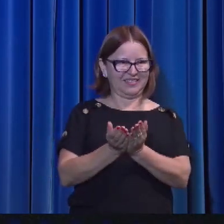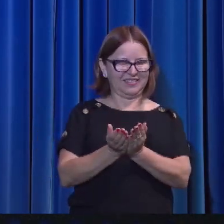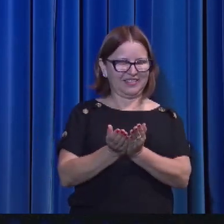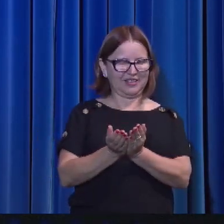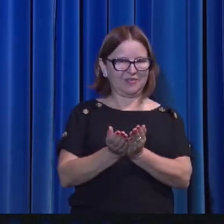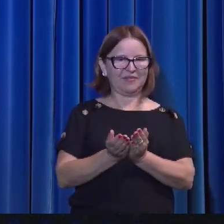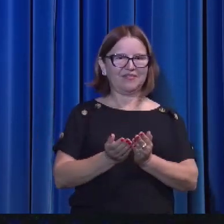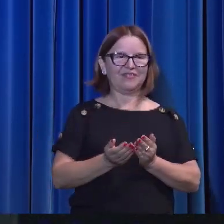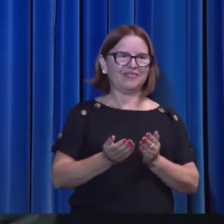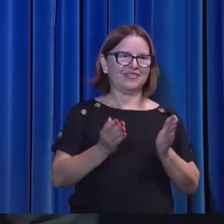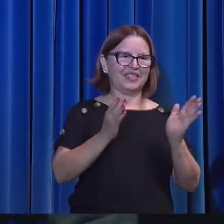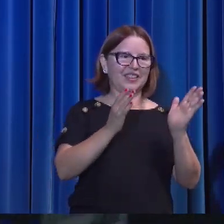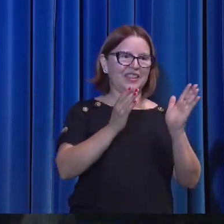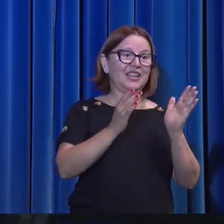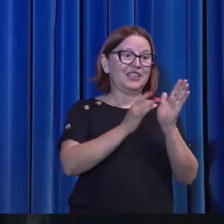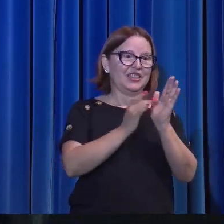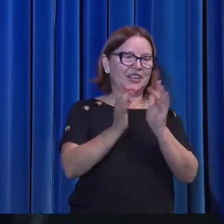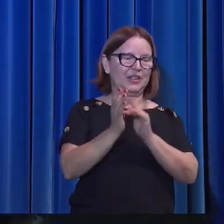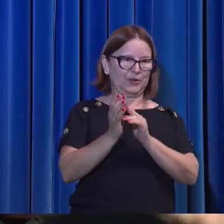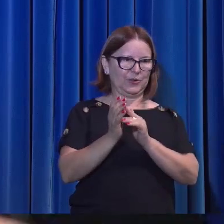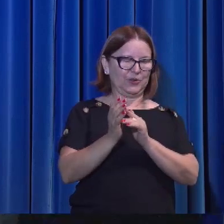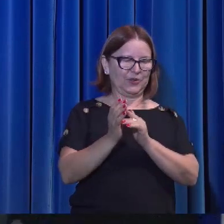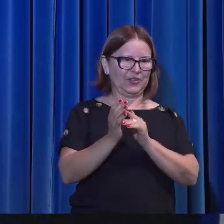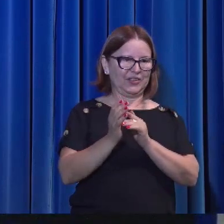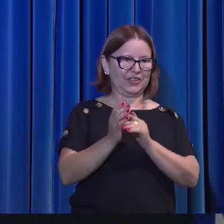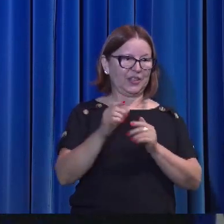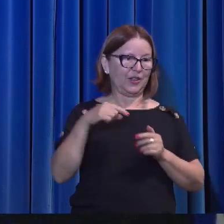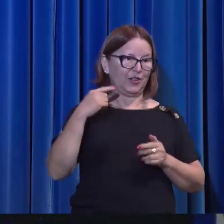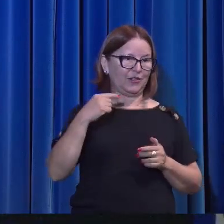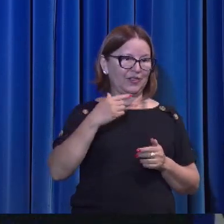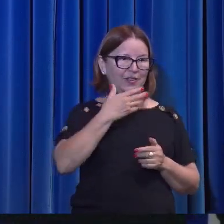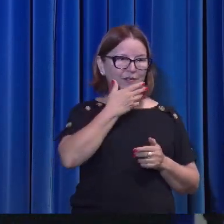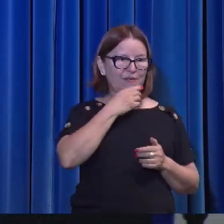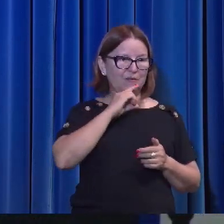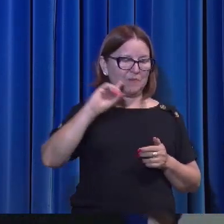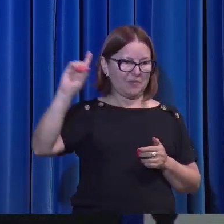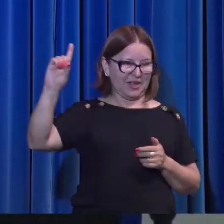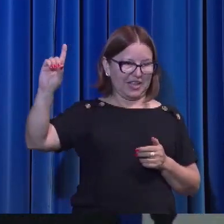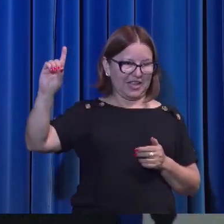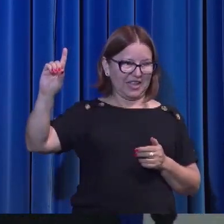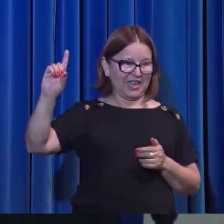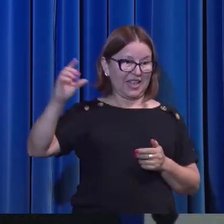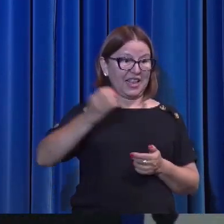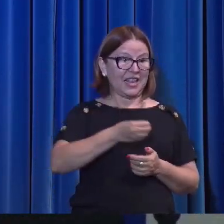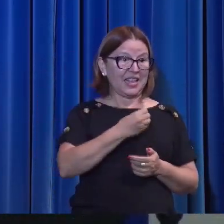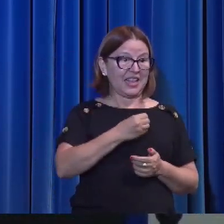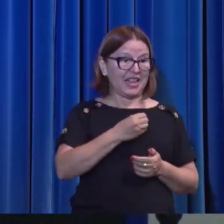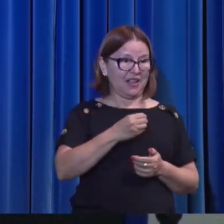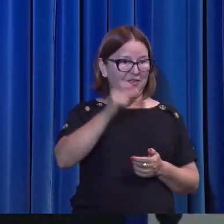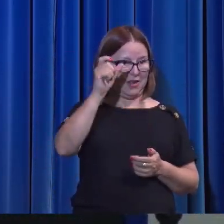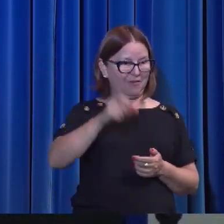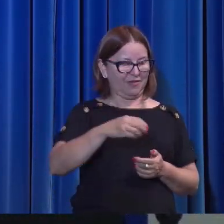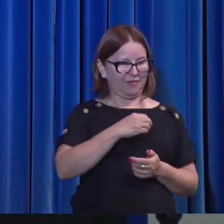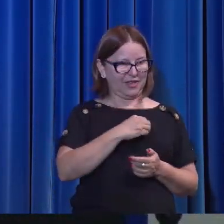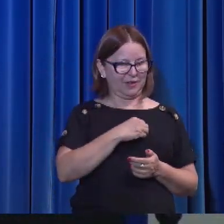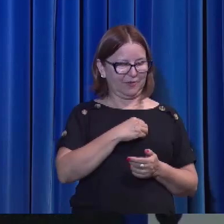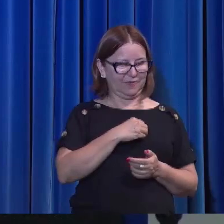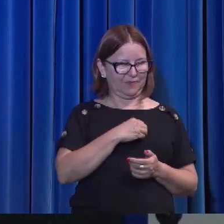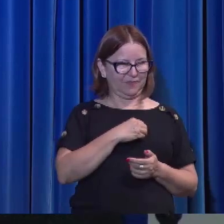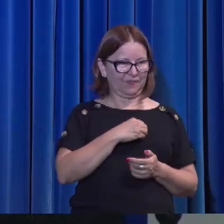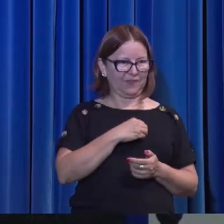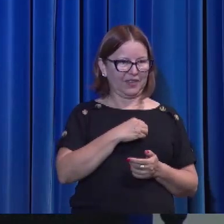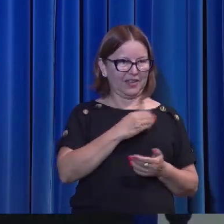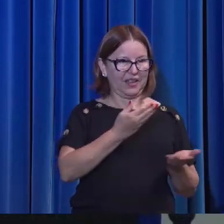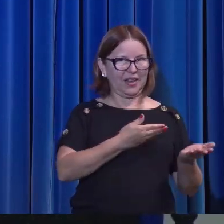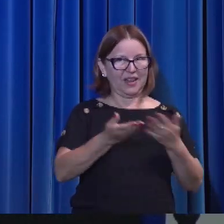Jesus é o advogado do Pai na vida do pecador. Ele pega o pecador e leva para o Pai. o Espírito Santo vem